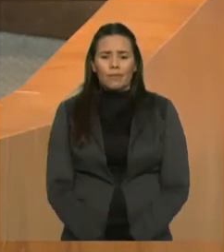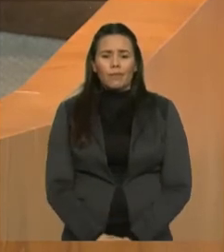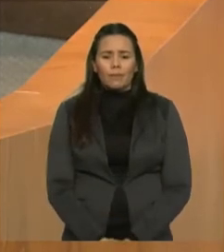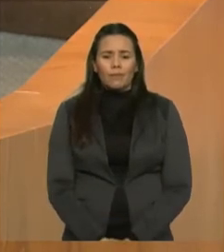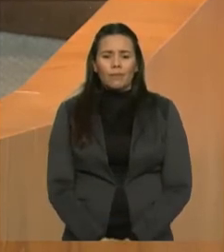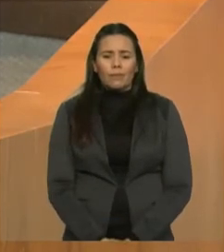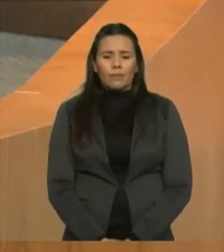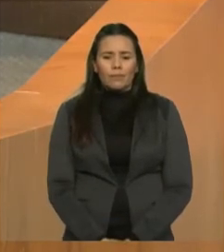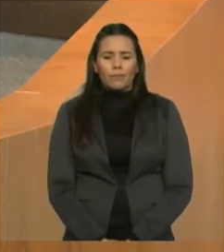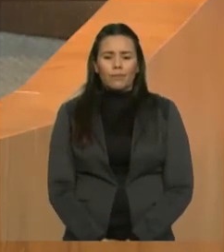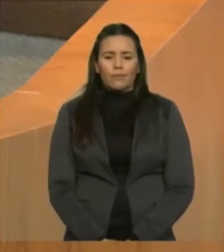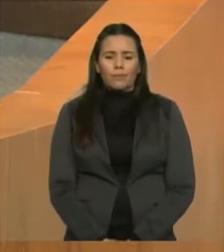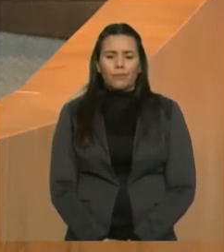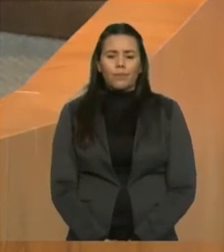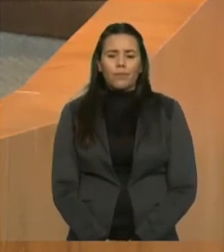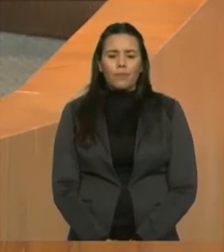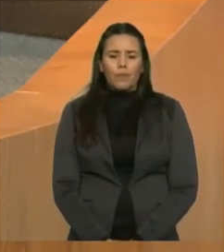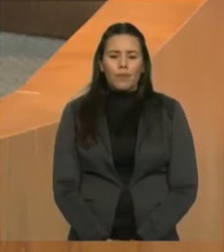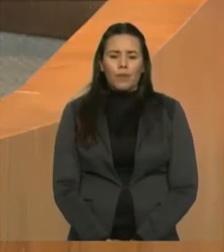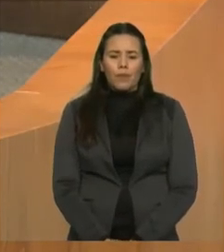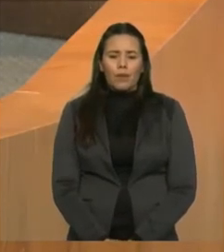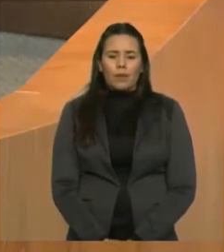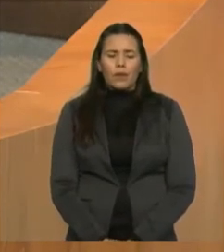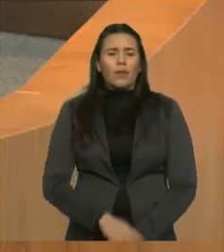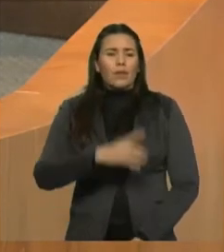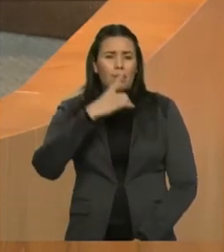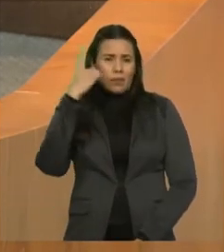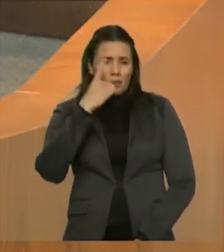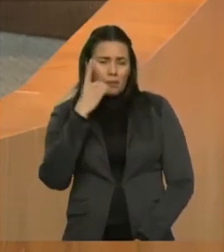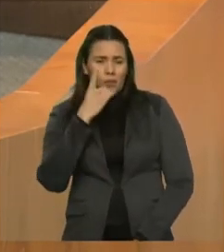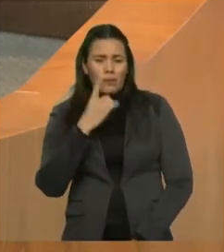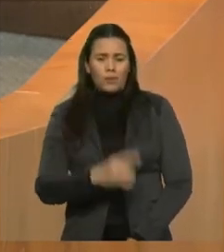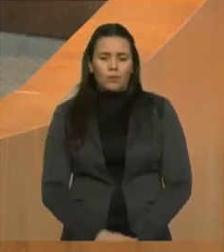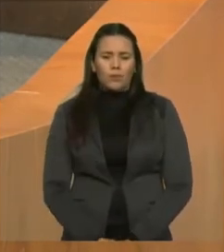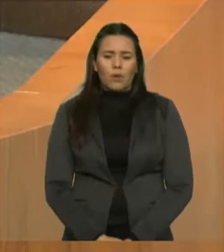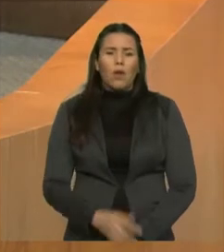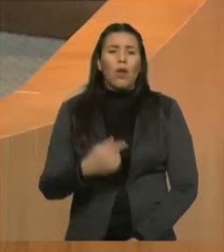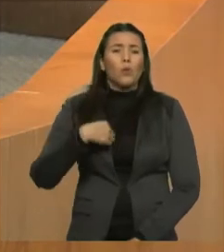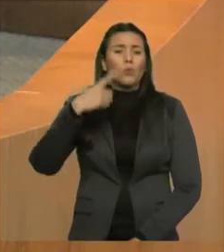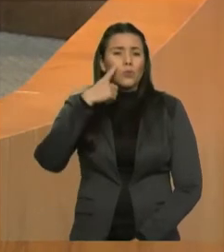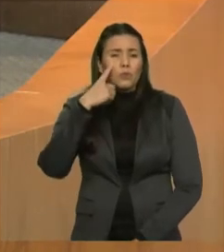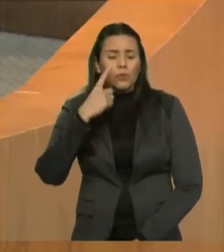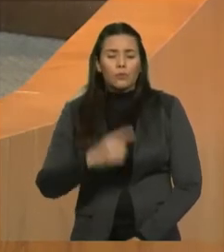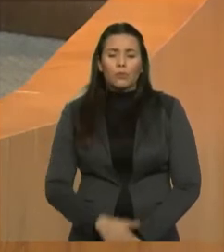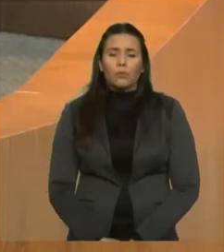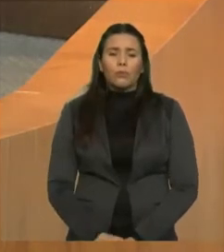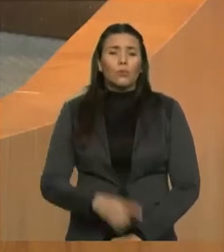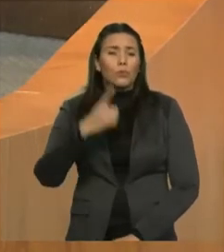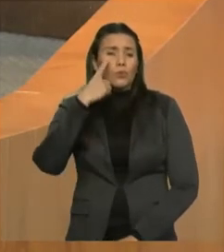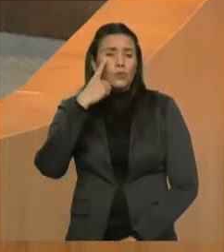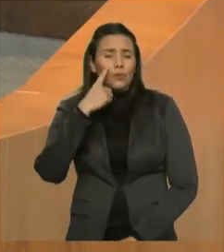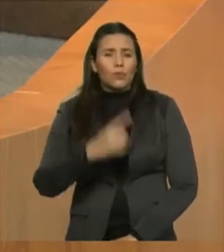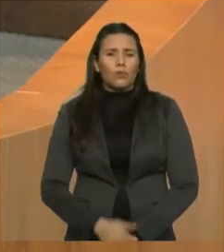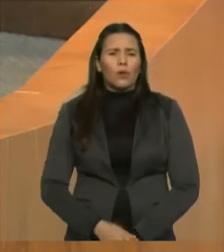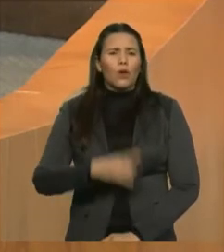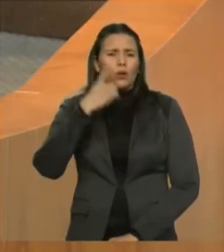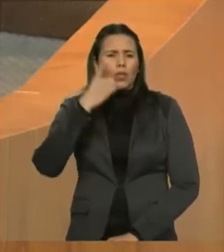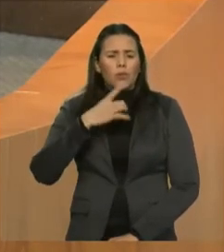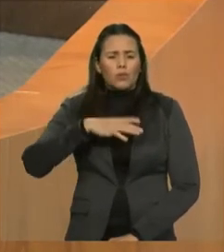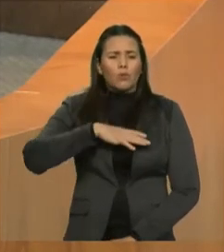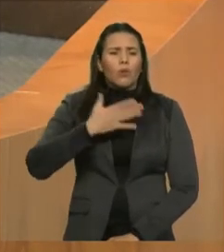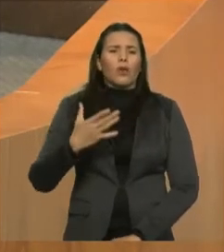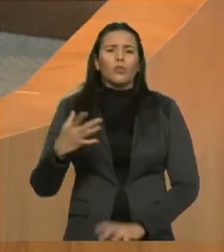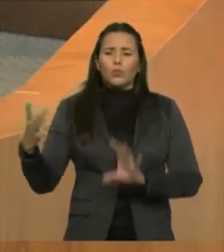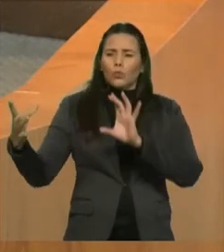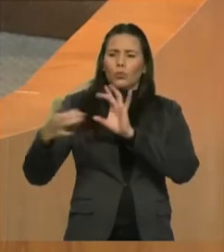qualquer um deputado, nesse exato momento, se quiser sair daqui agora, comigo, no Hospital Socorrão 1, no Hospital Socorrão